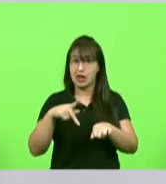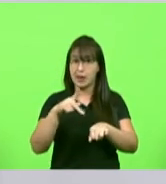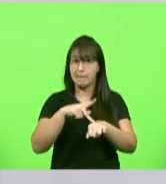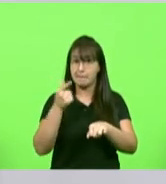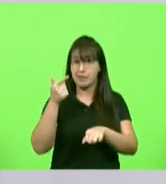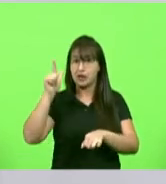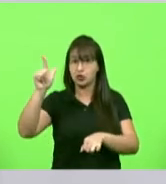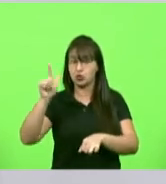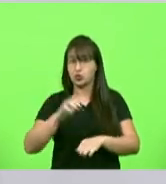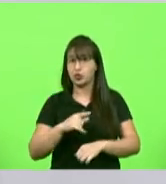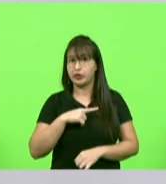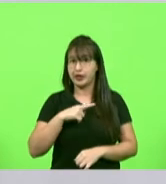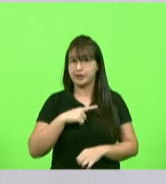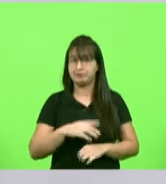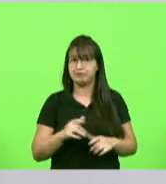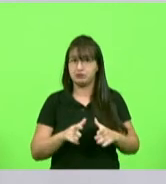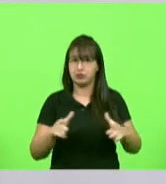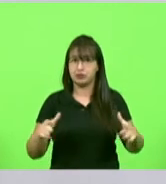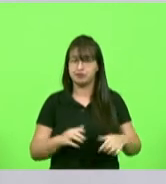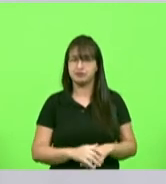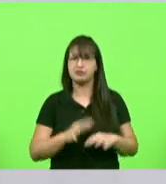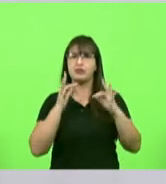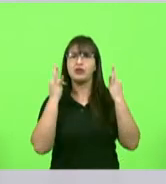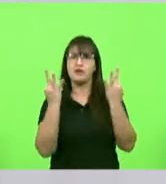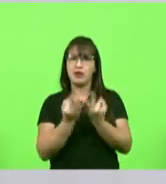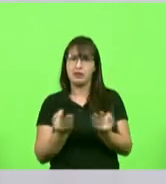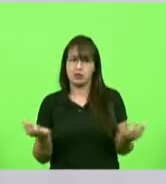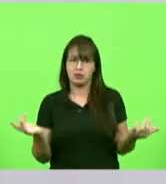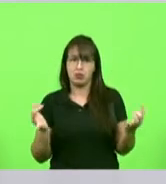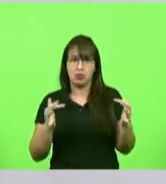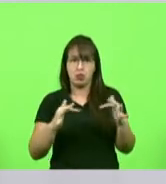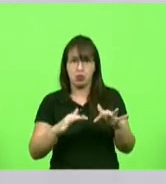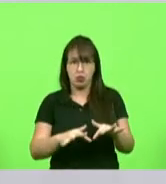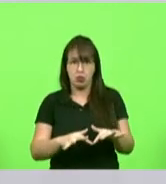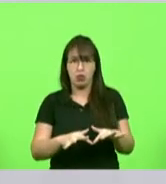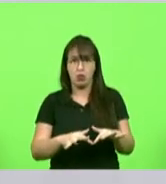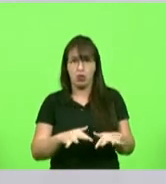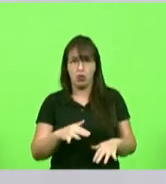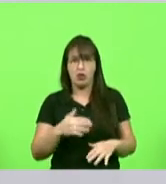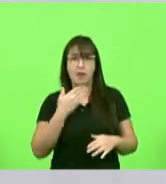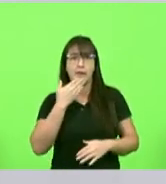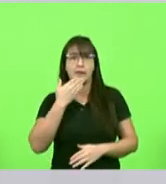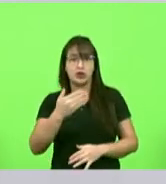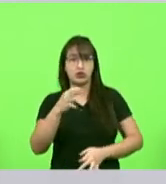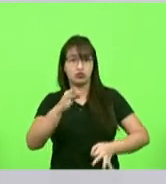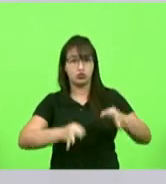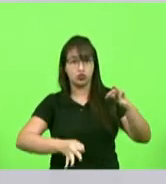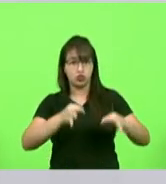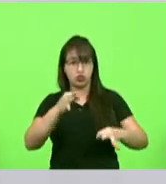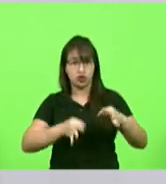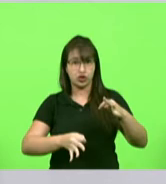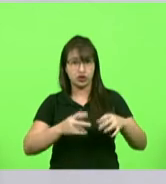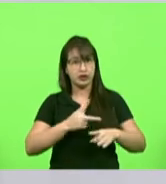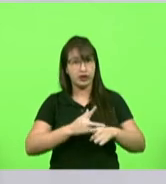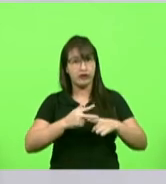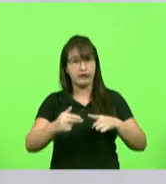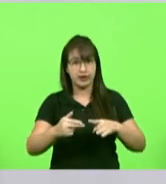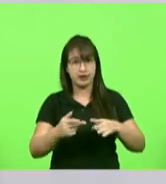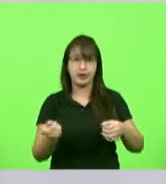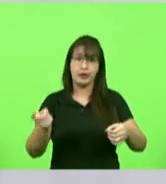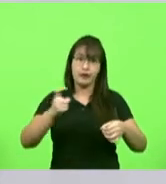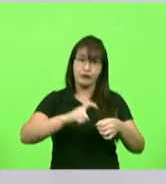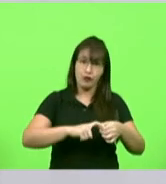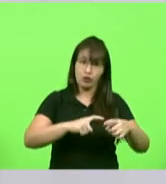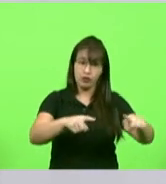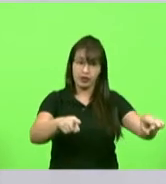famílias se reuniram entraram na justiça e depois de alguns anos tiveram ganho de causa tiveram a sua reintegração de posse o direito